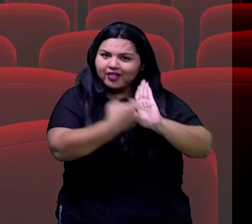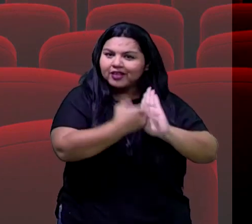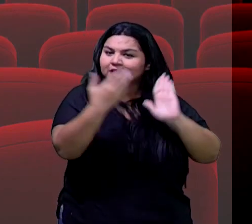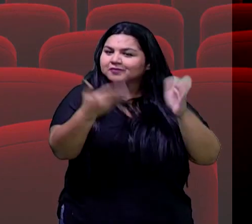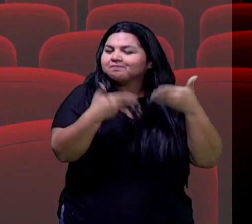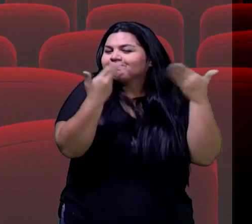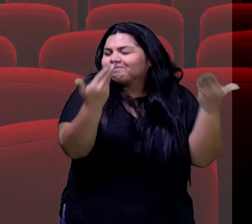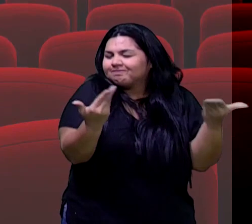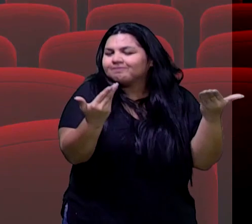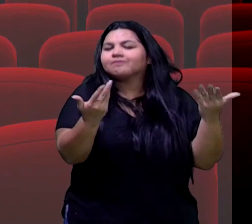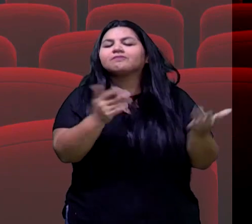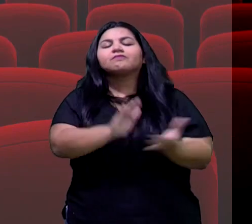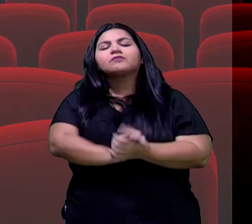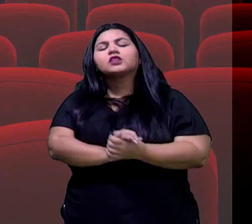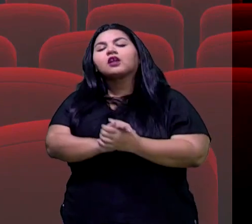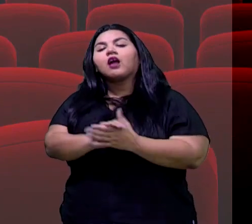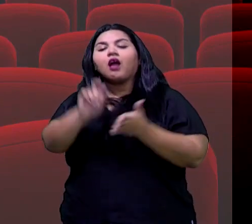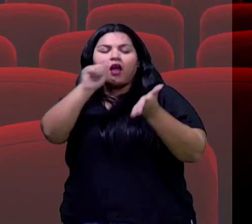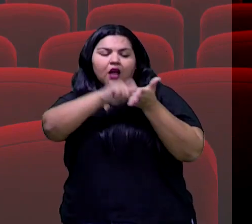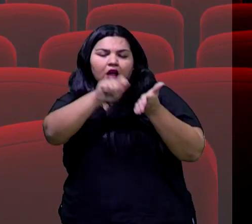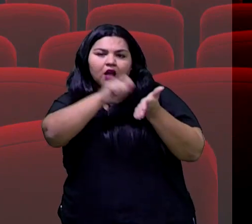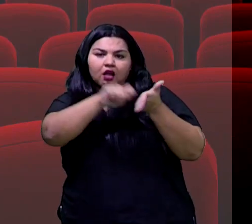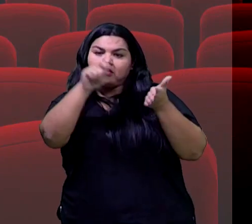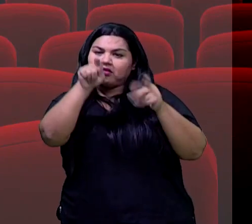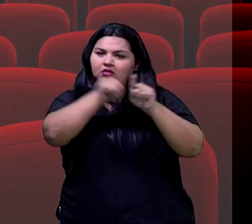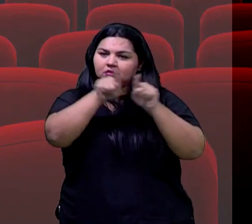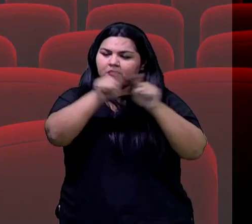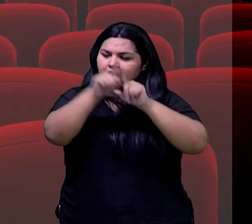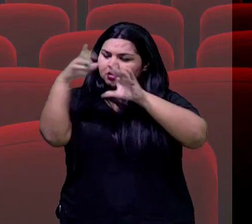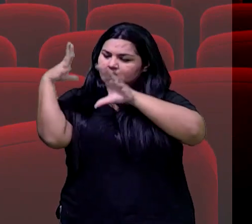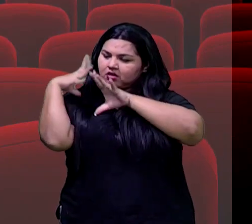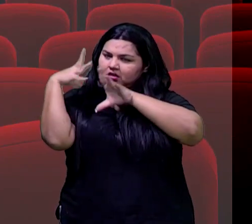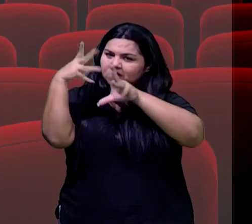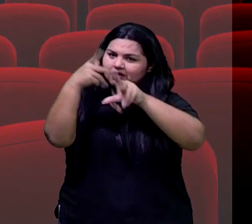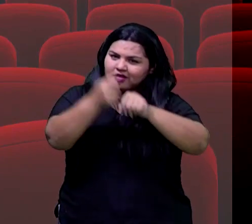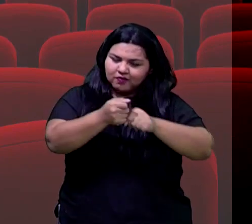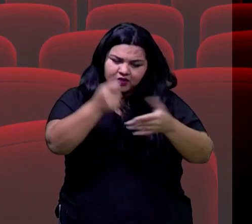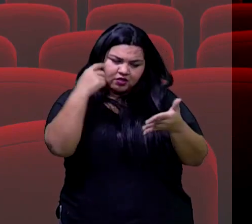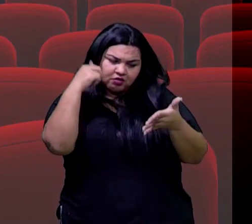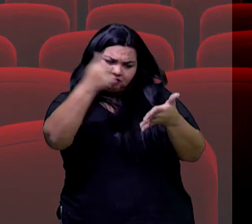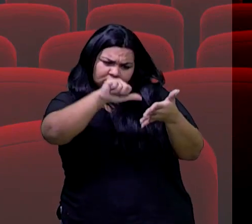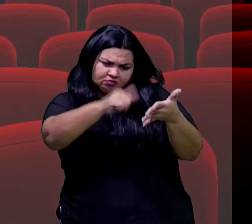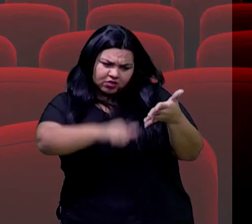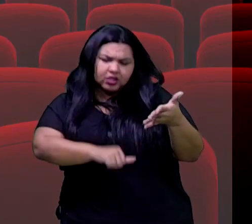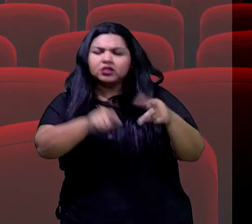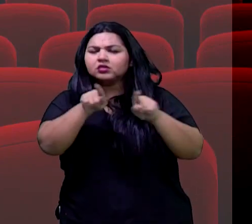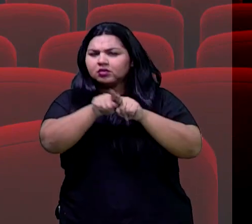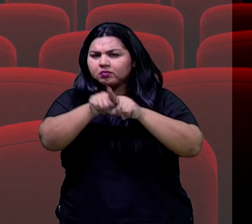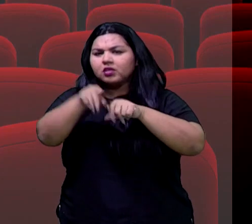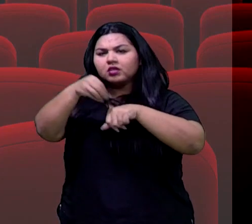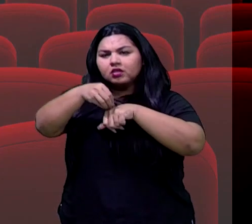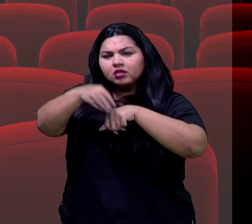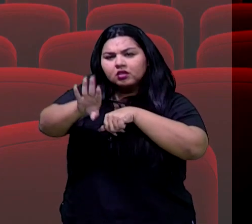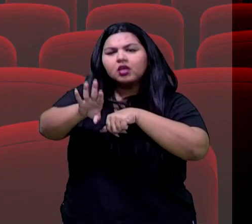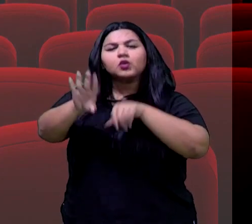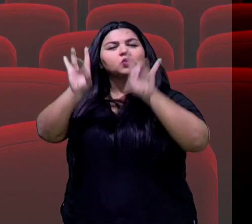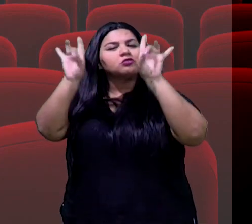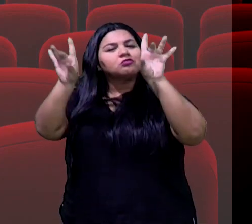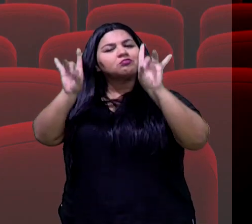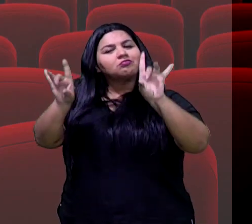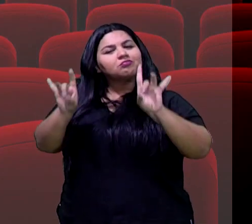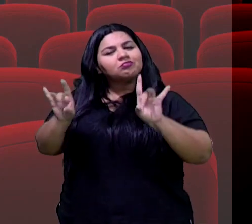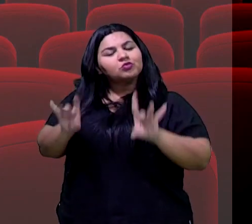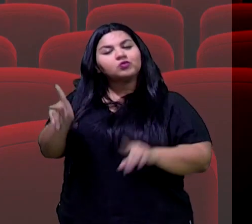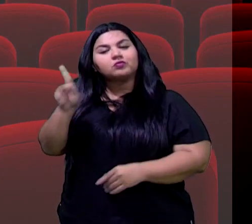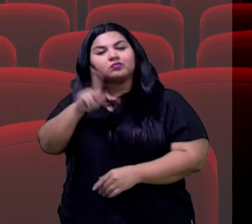Então, participe. Você que está aí no caderno, revisa aí suas anotações, porque a gente ainda tem um recado, agora um recado todo especial,